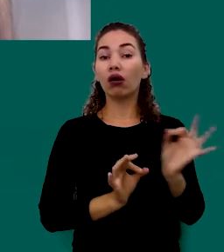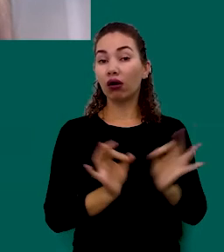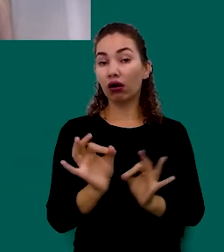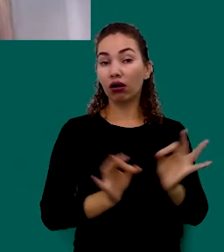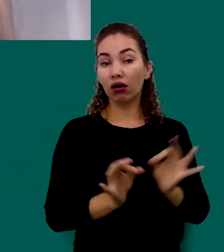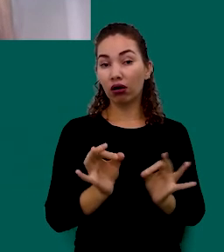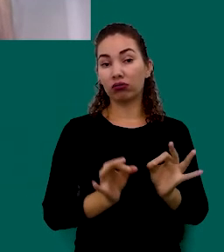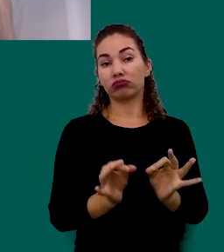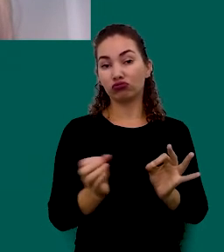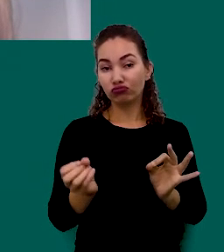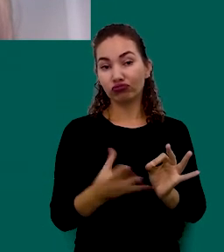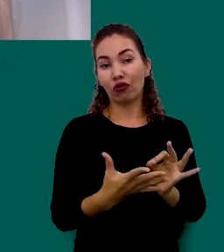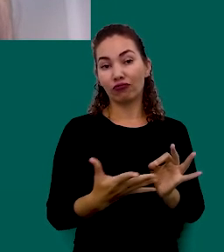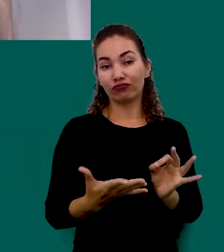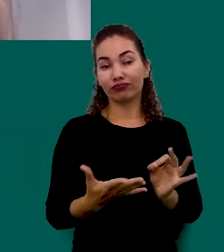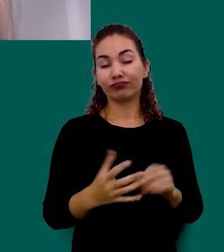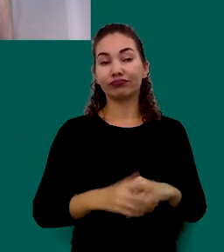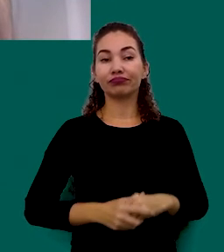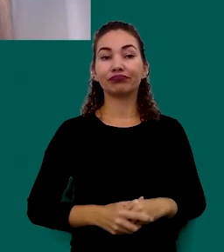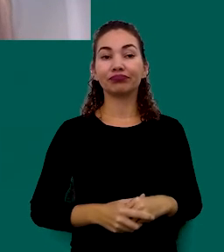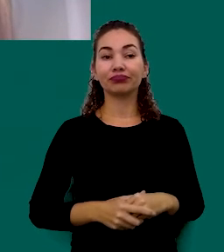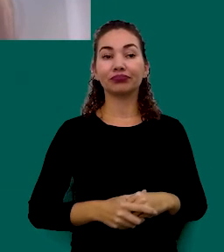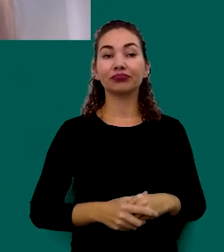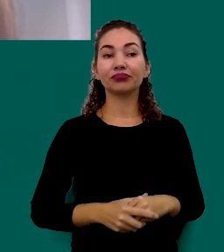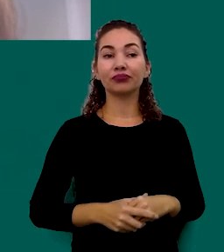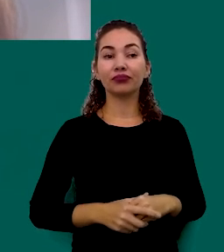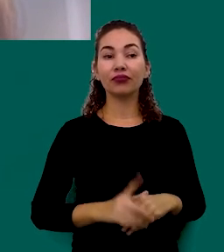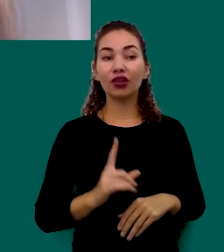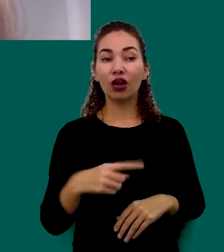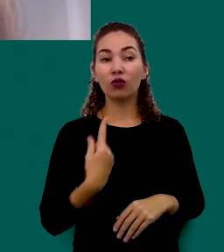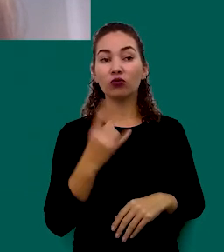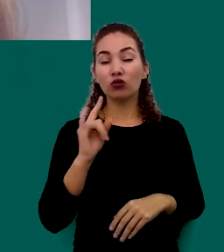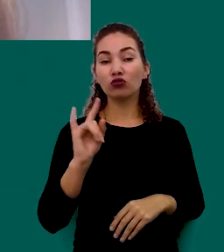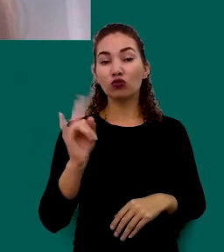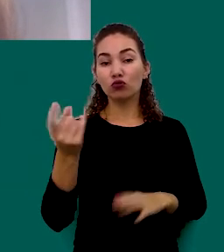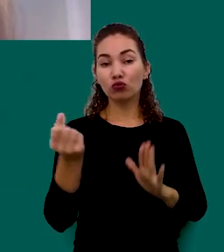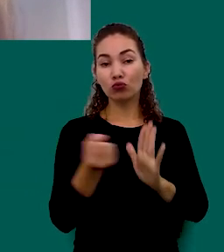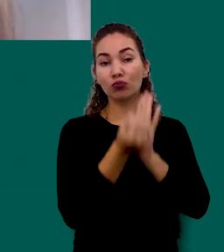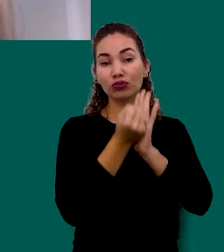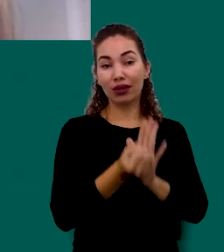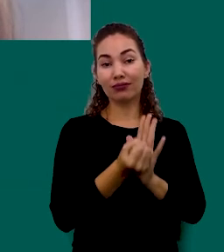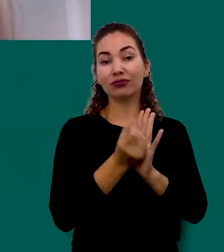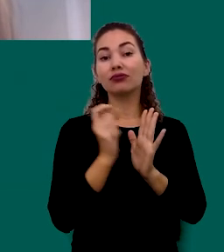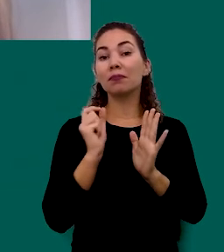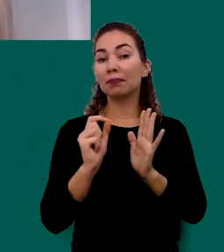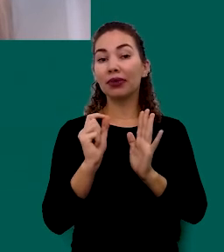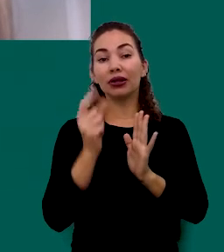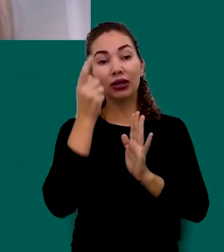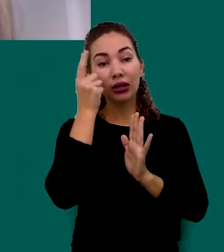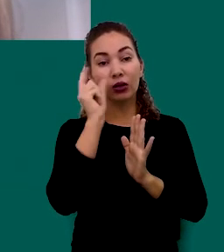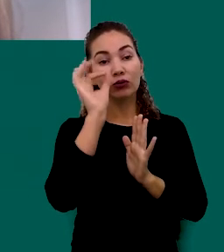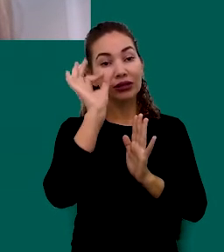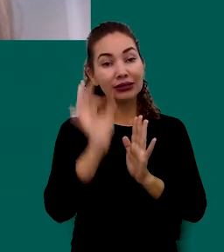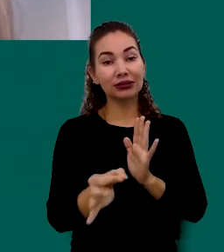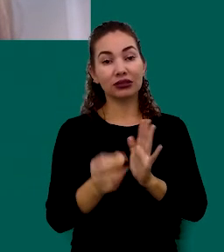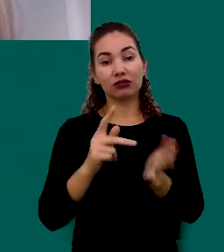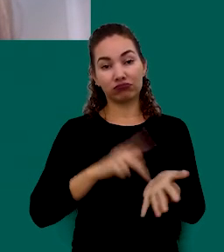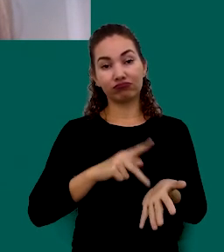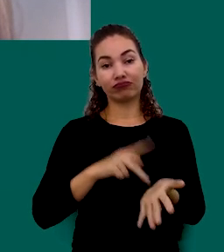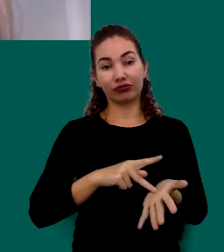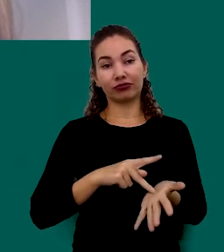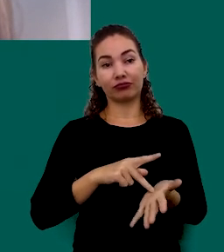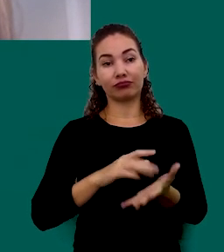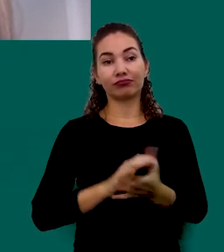Atualizado Tá Os Nossos Últimos Registros Para Que Ele Seja Fidedigno De Fato